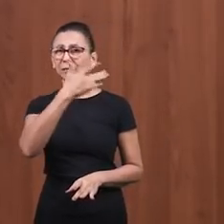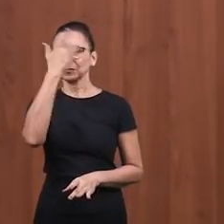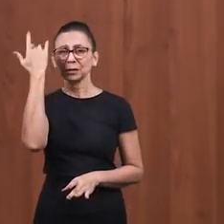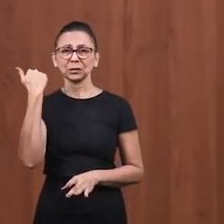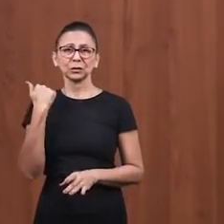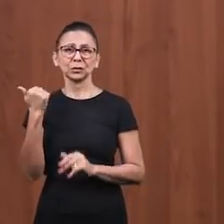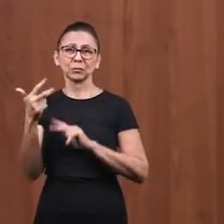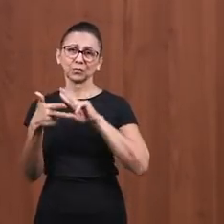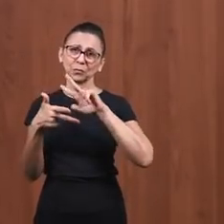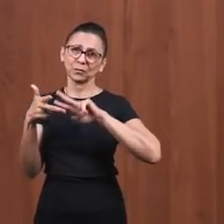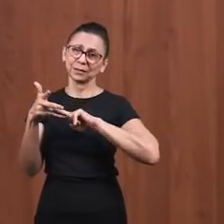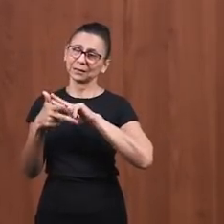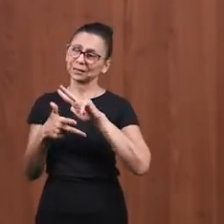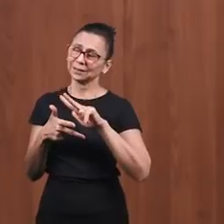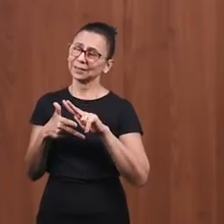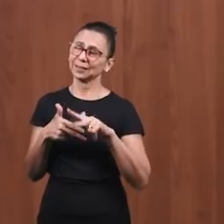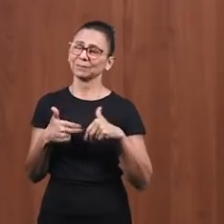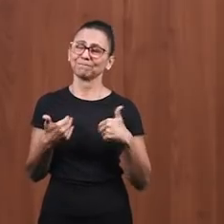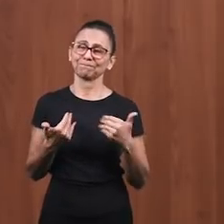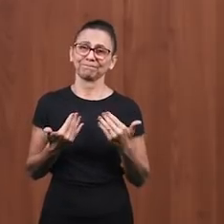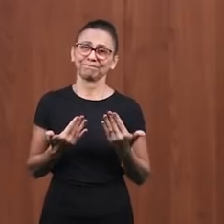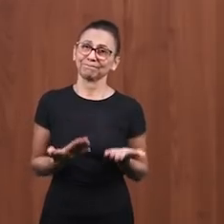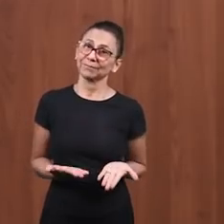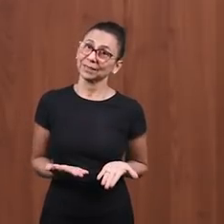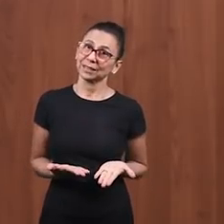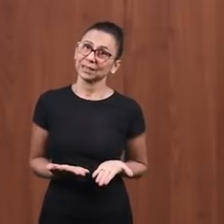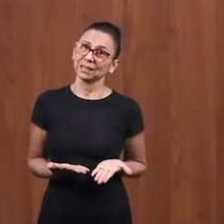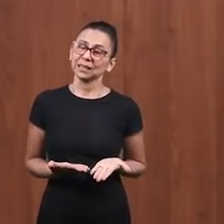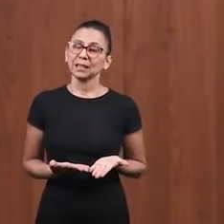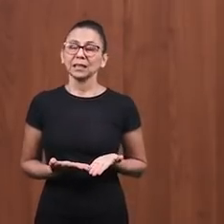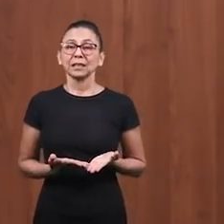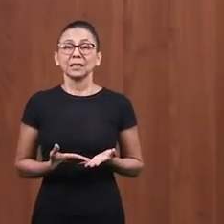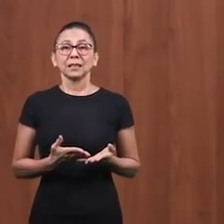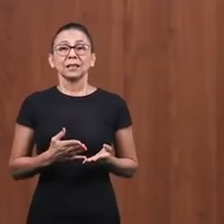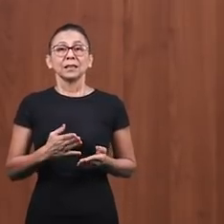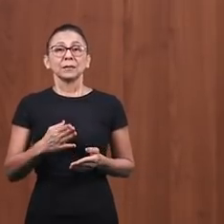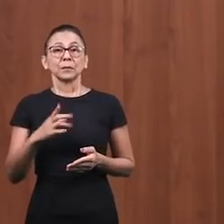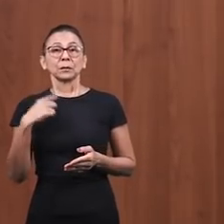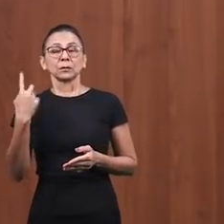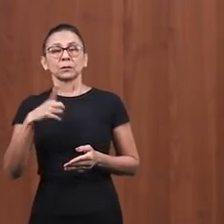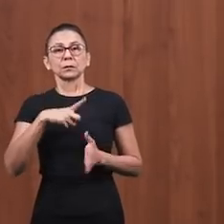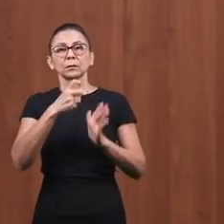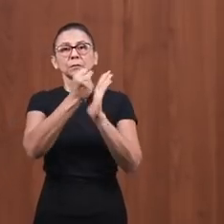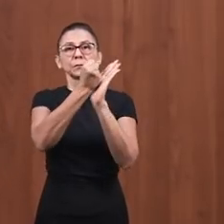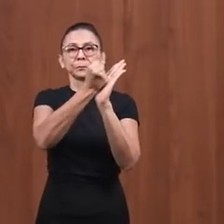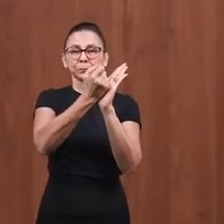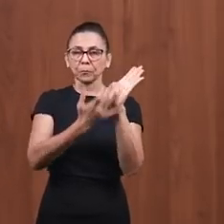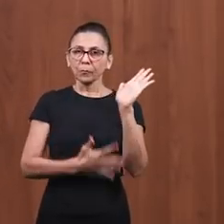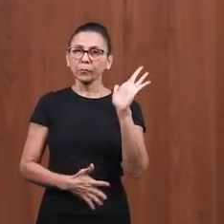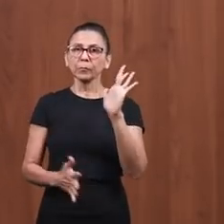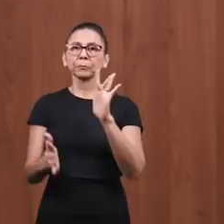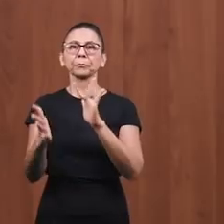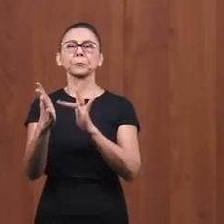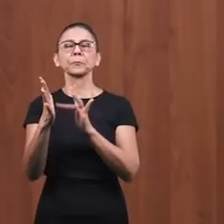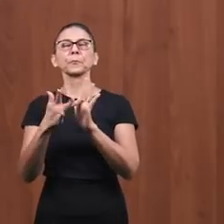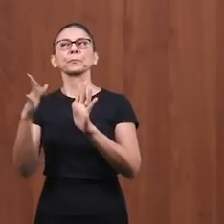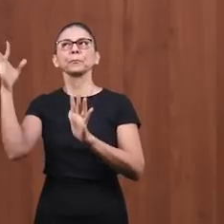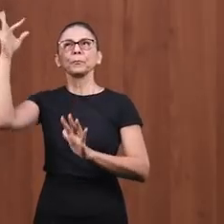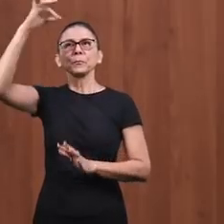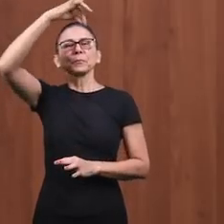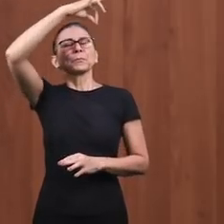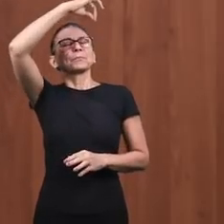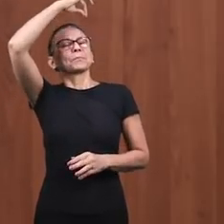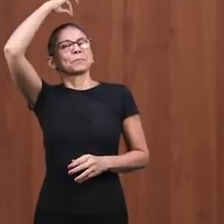nós temos a bênção do Senhor. Nós temos o remédio para eles. O sangue de Jesus. O Espírito